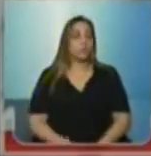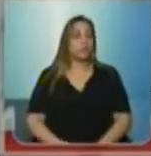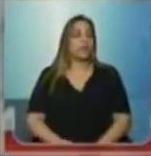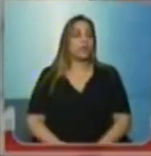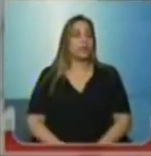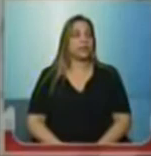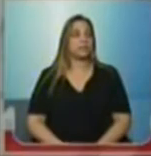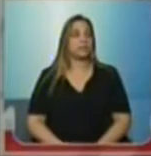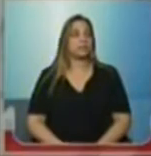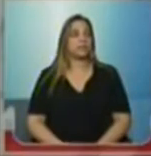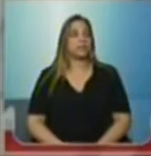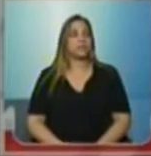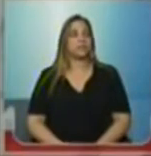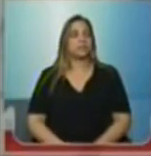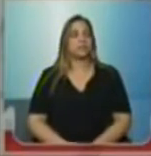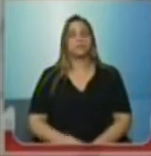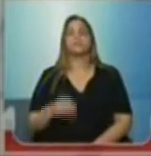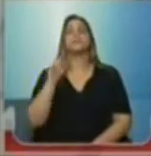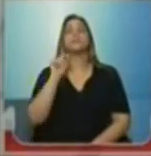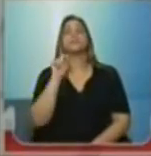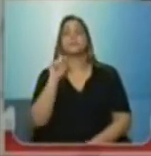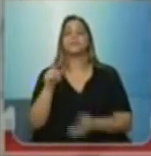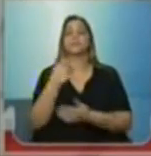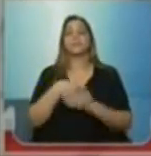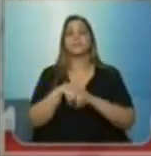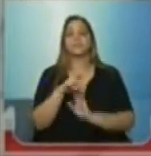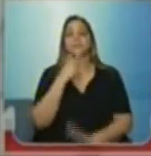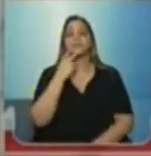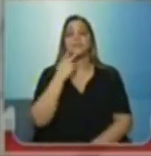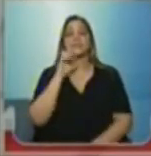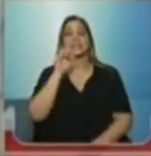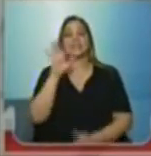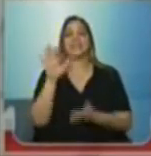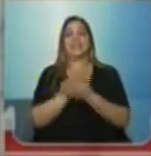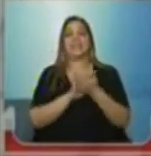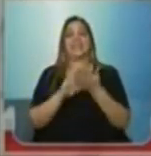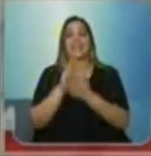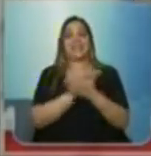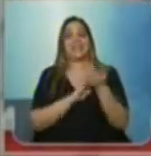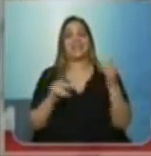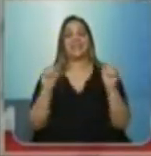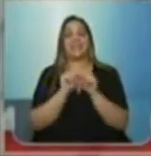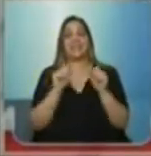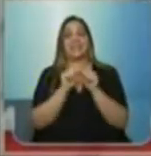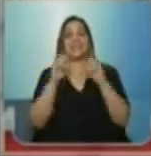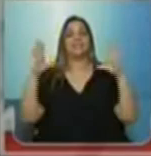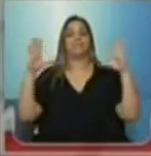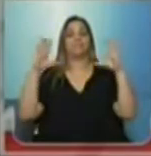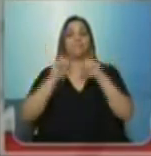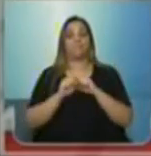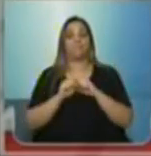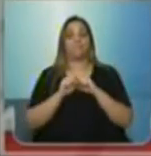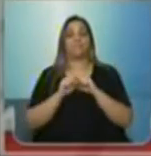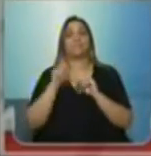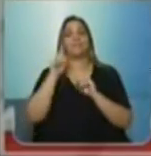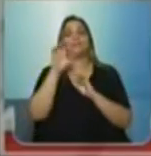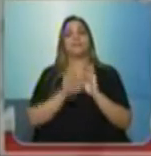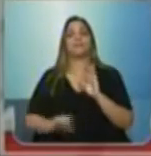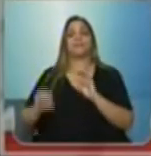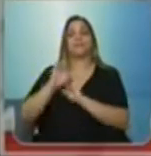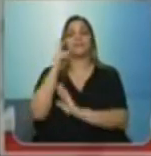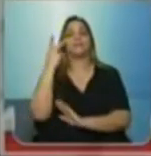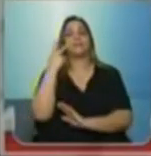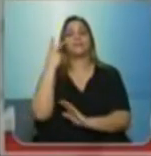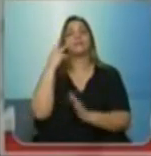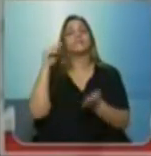condições. Então, nós vamos viver, se nada for feito, um verdadeiro apagão na área da educação, no Estado de São Paulo,